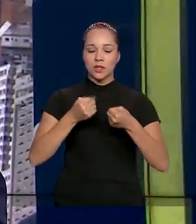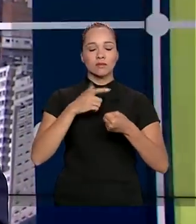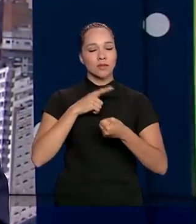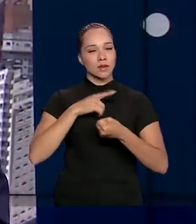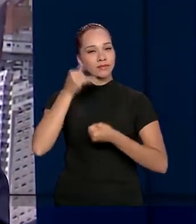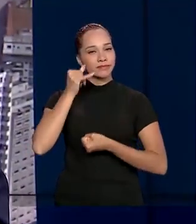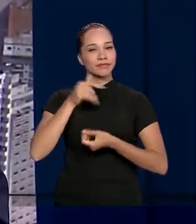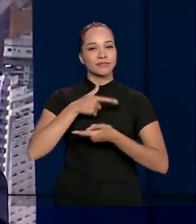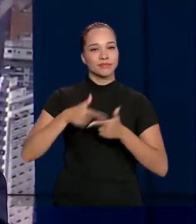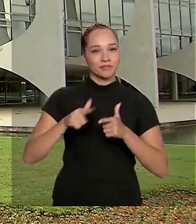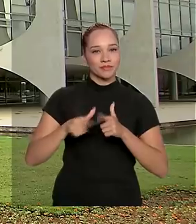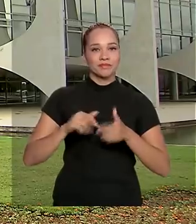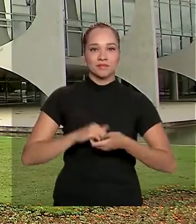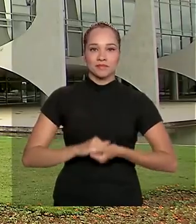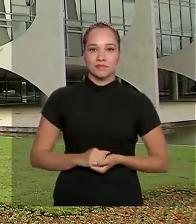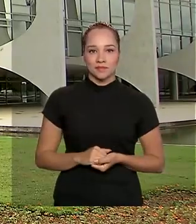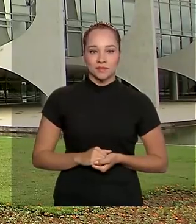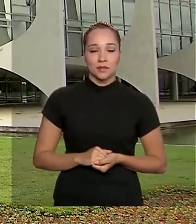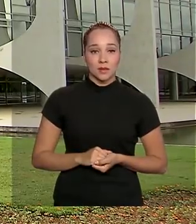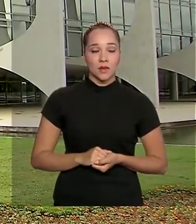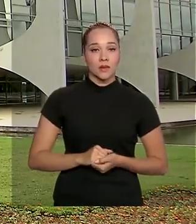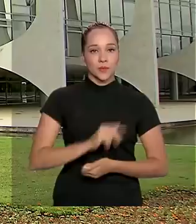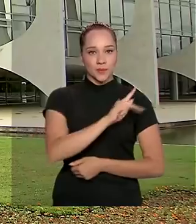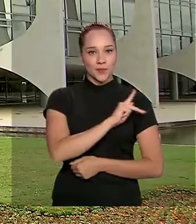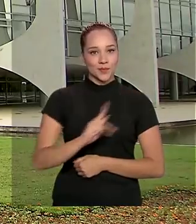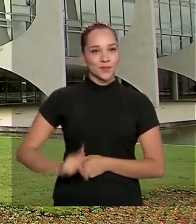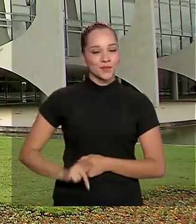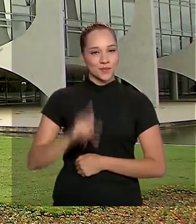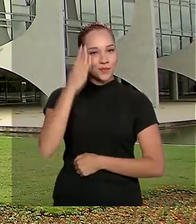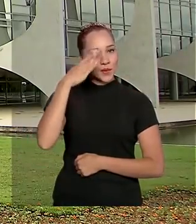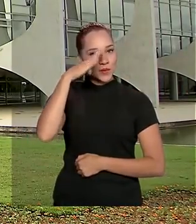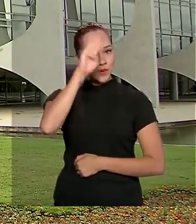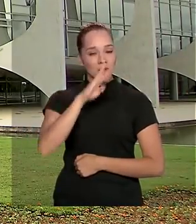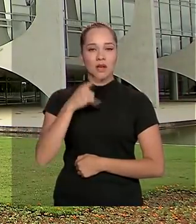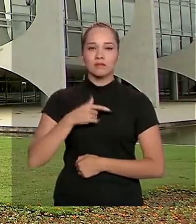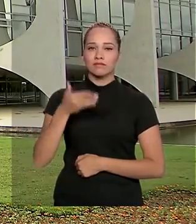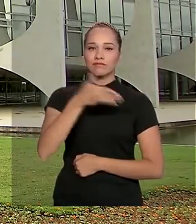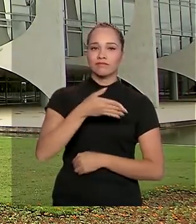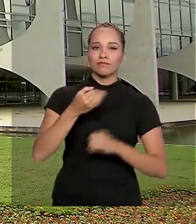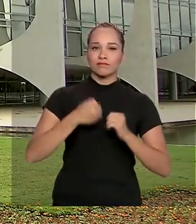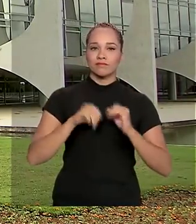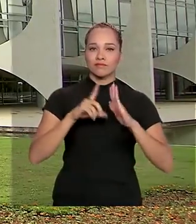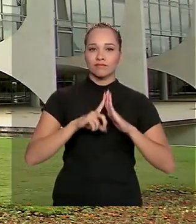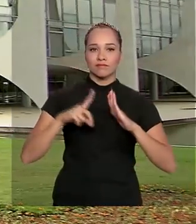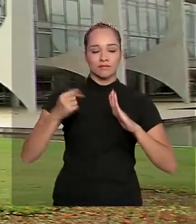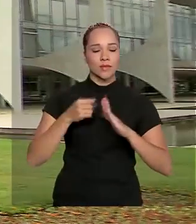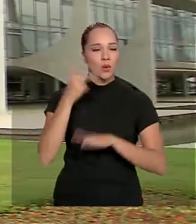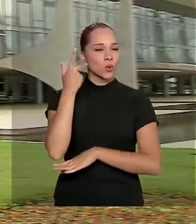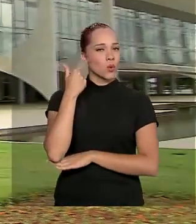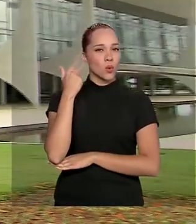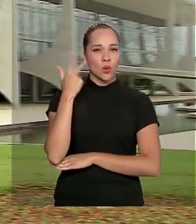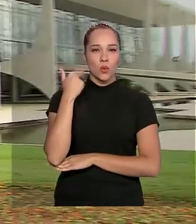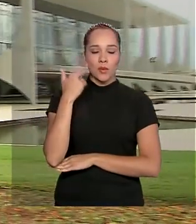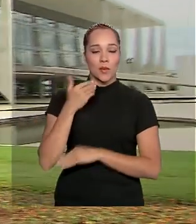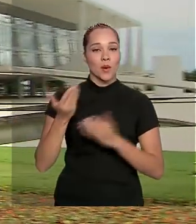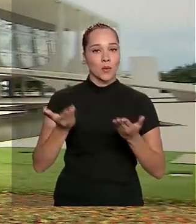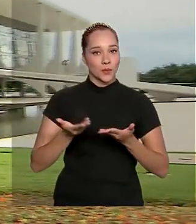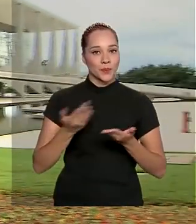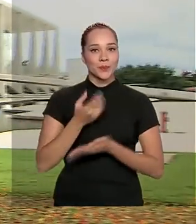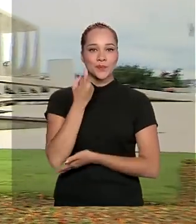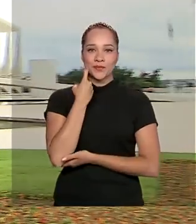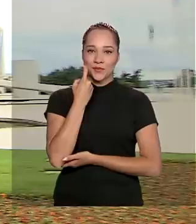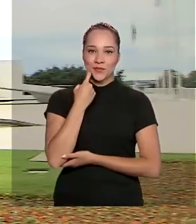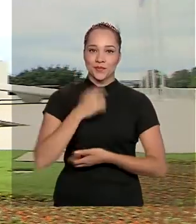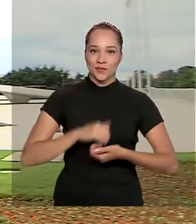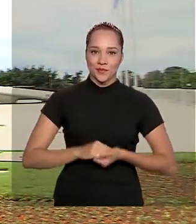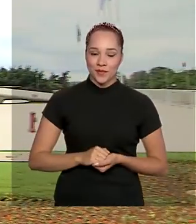crise. O presidente Jair Bolsonaro foi para o Palácio do Planalto normalmente nesta sexta-feira.